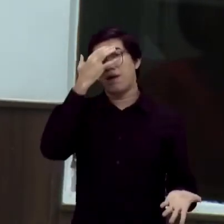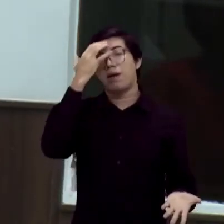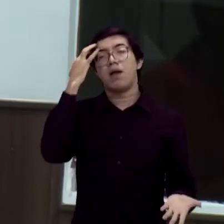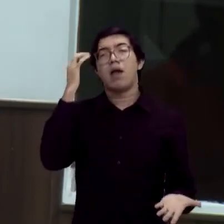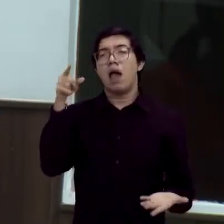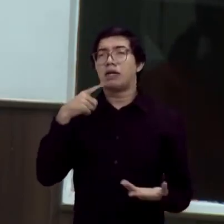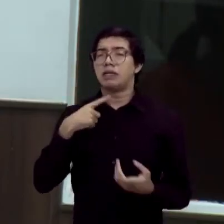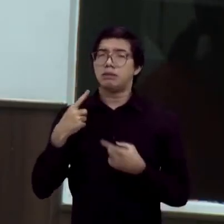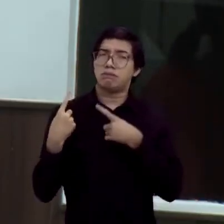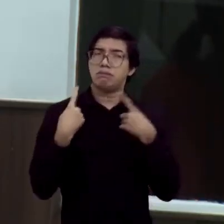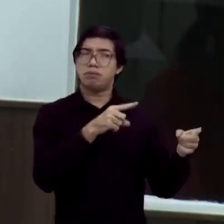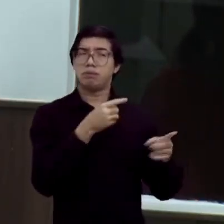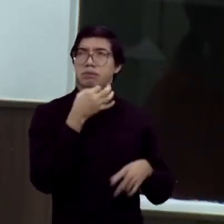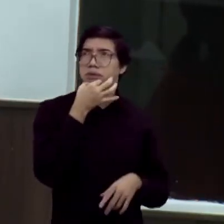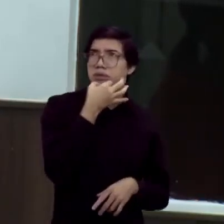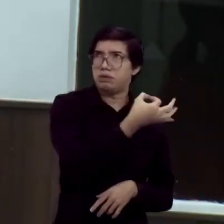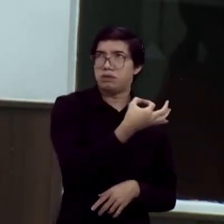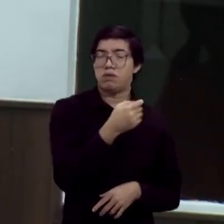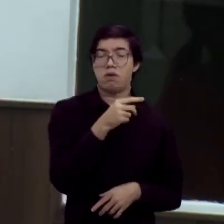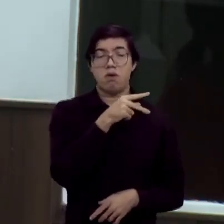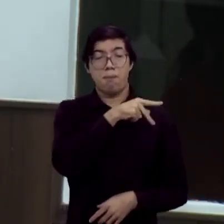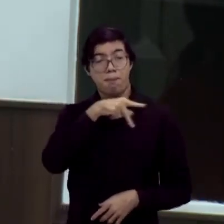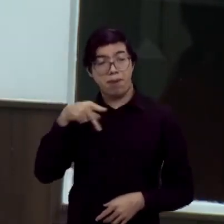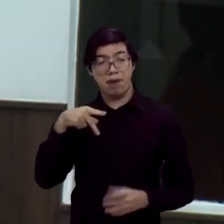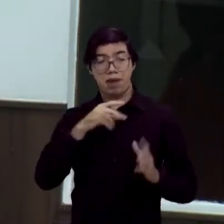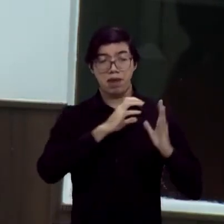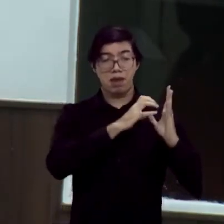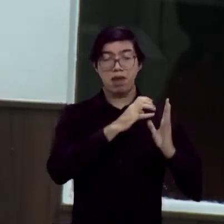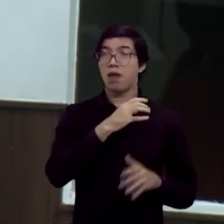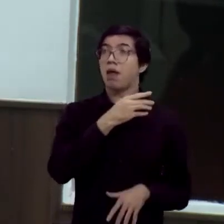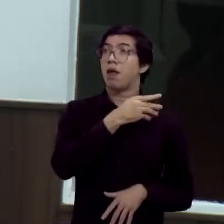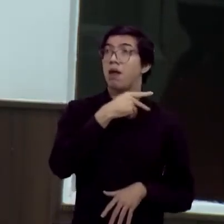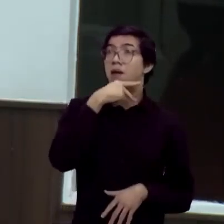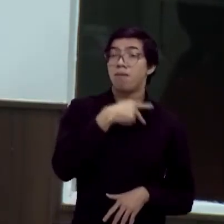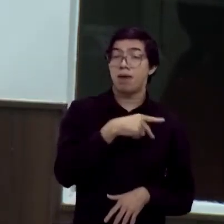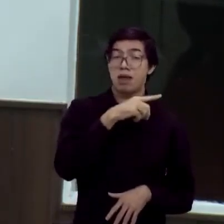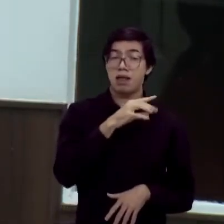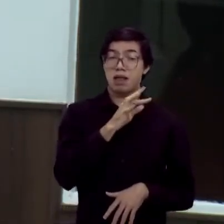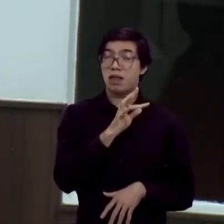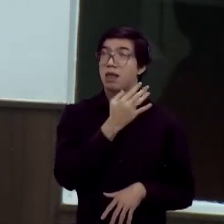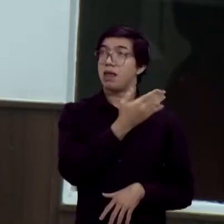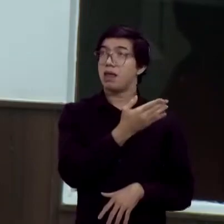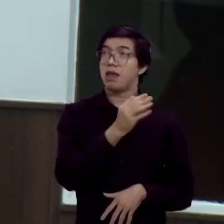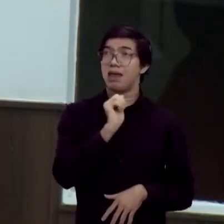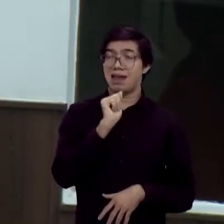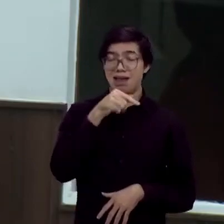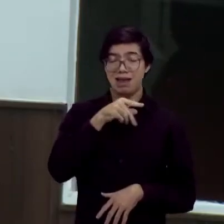Figueiredo, que deu a carne, deu o coração aí, deu o fígado,